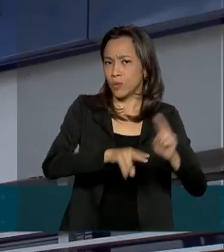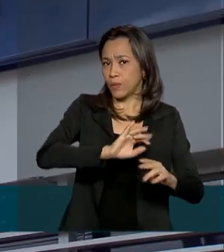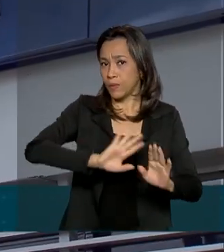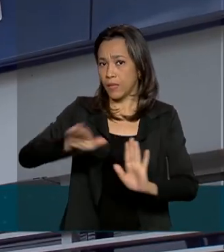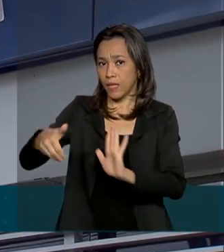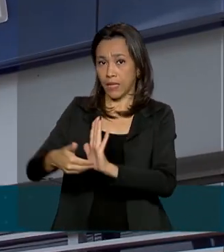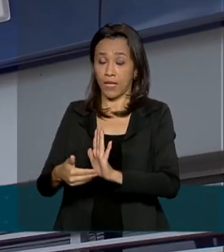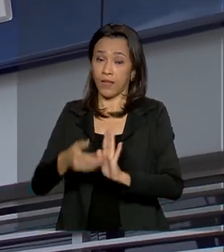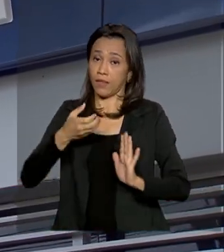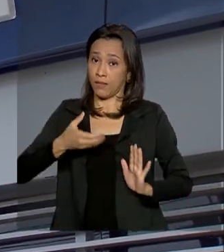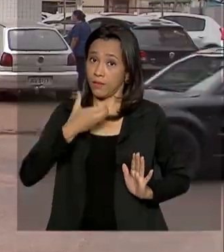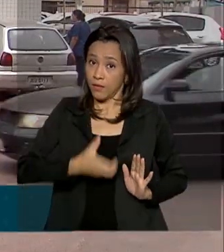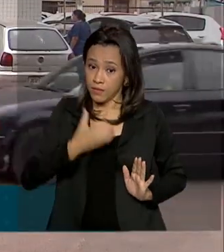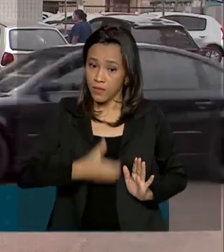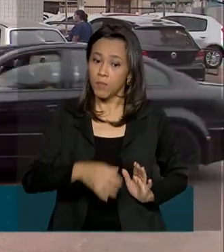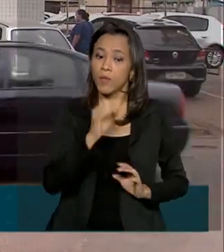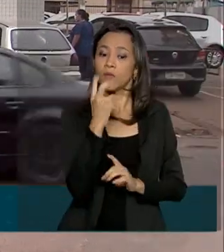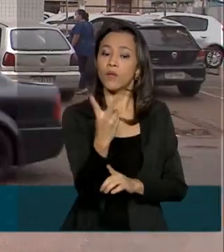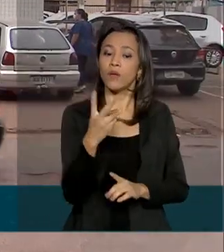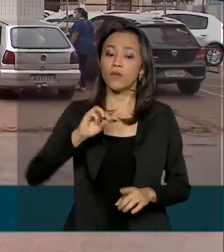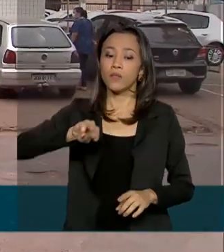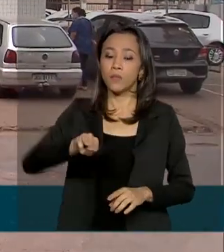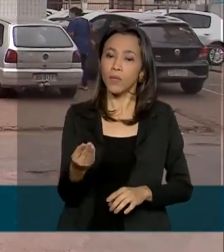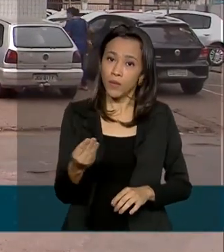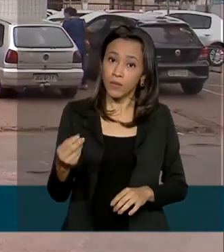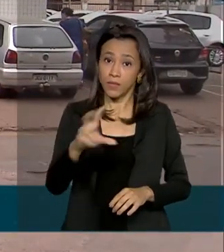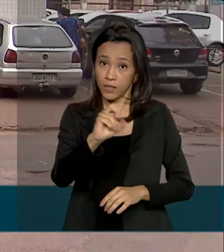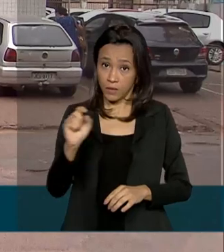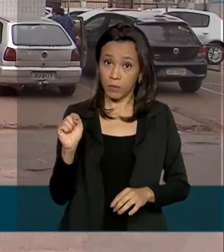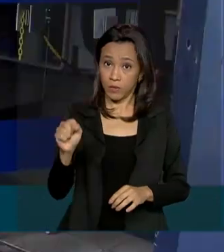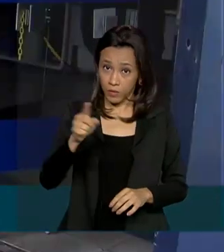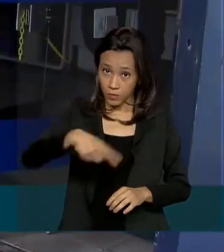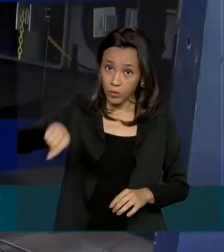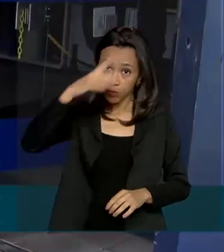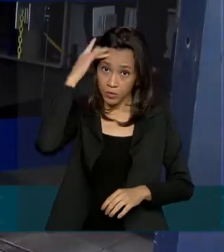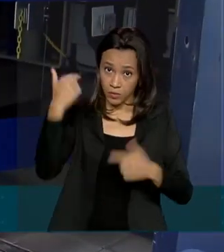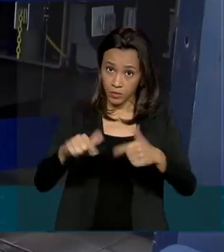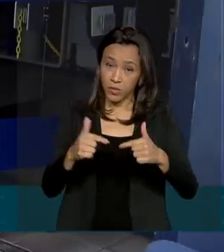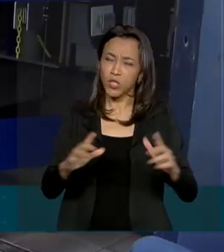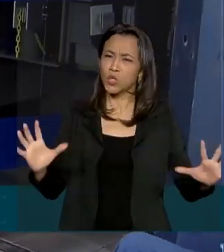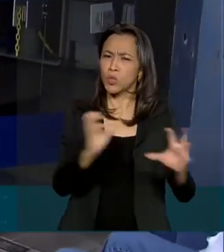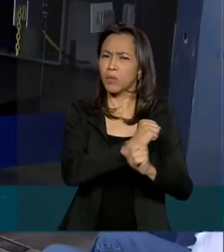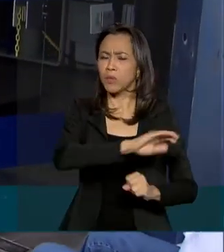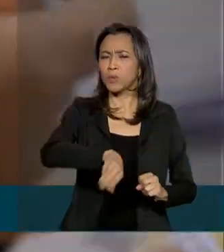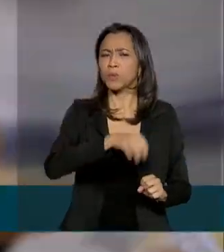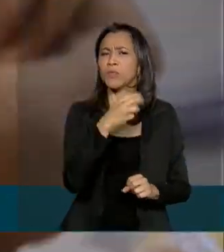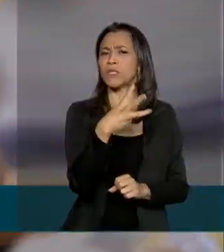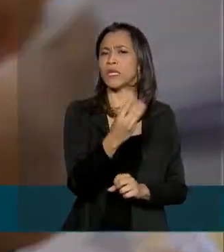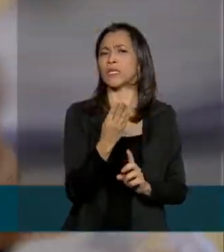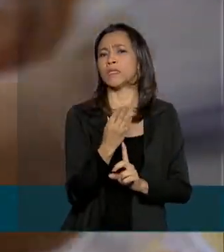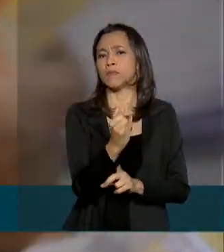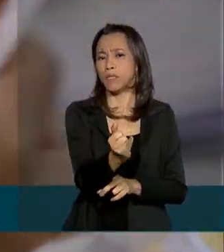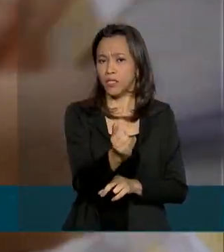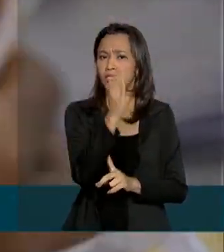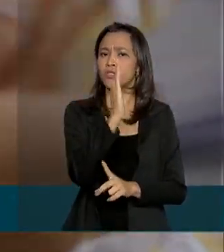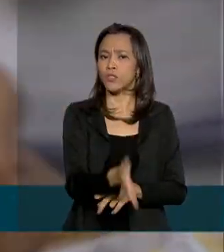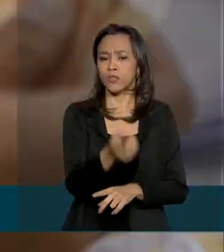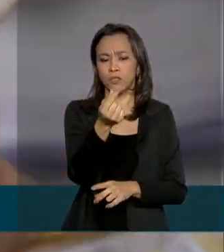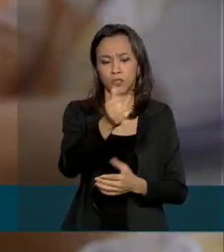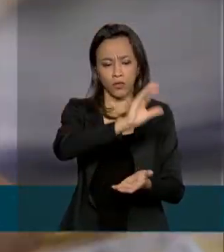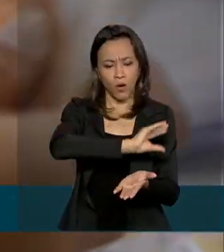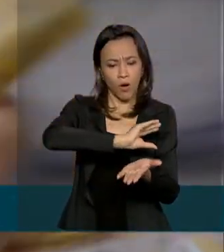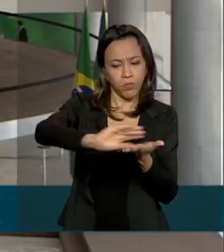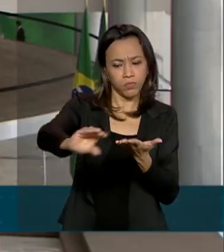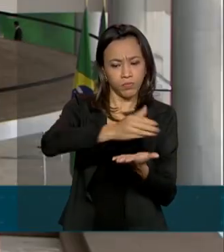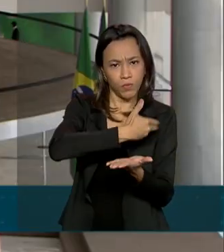2 milhões e meio de trabalhadores beneficiados e no total 3 bilhões de reais foram disponibilizados pelo governo.